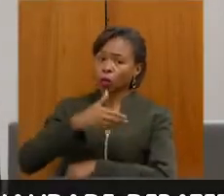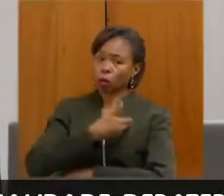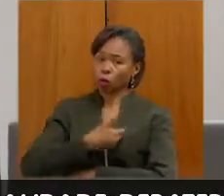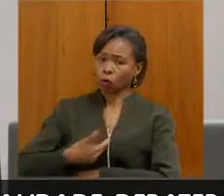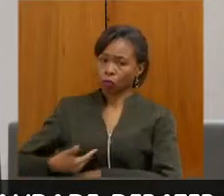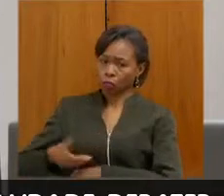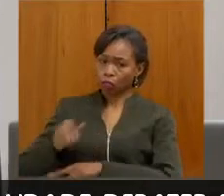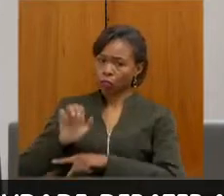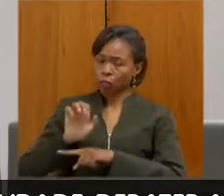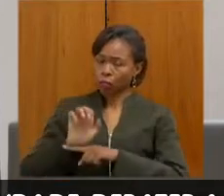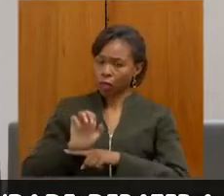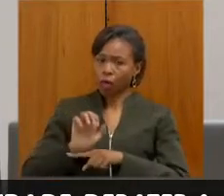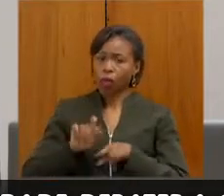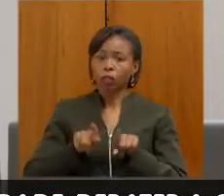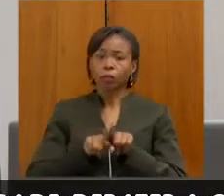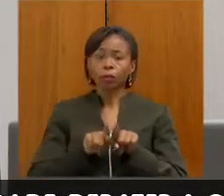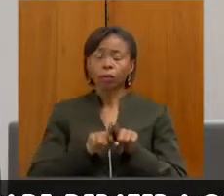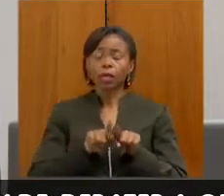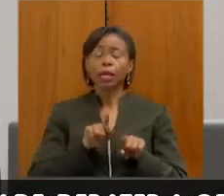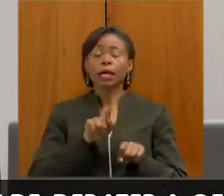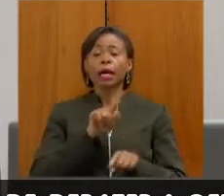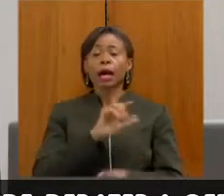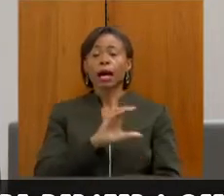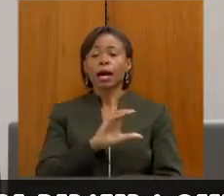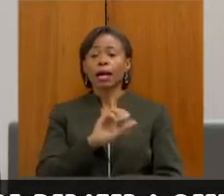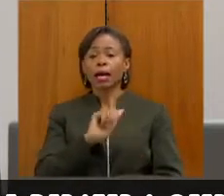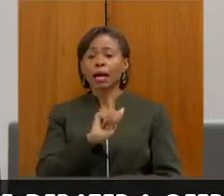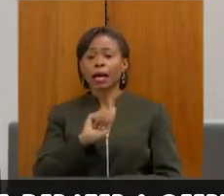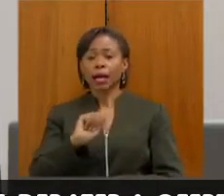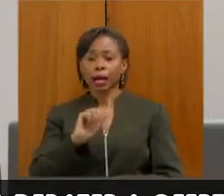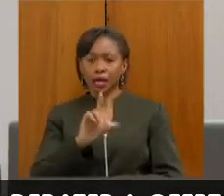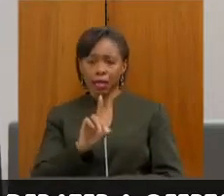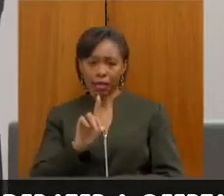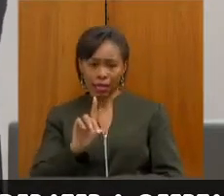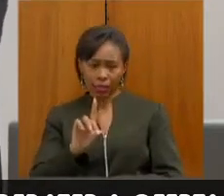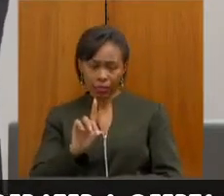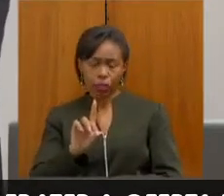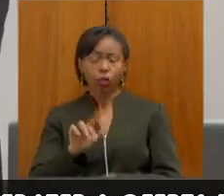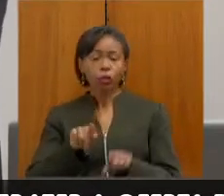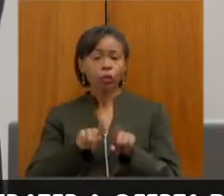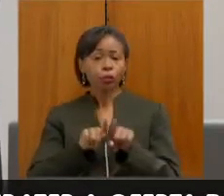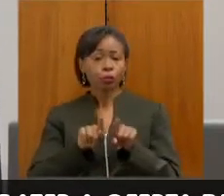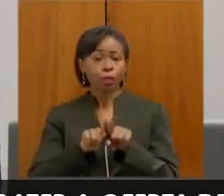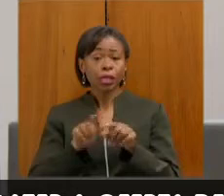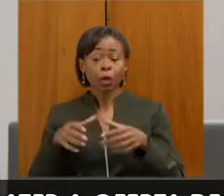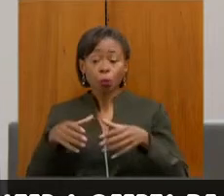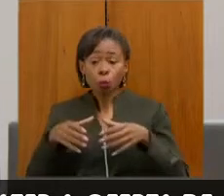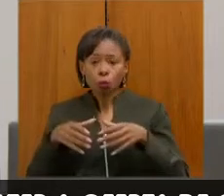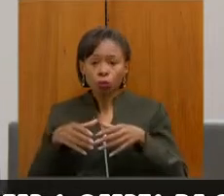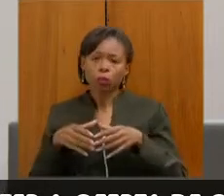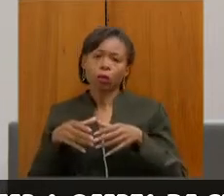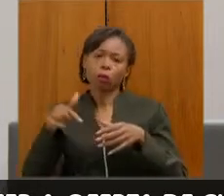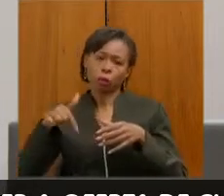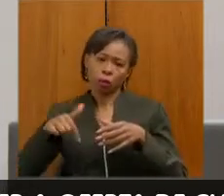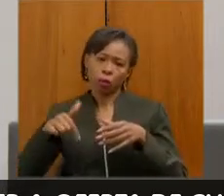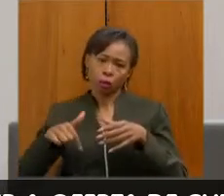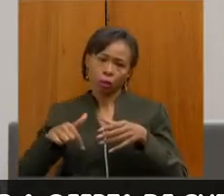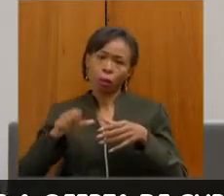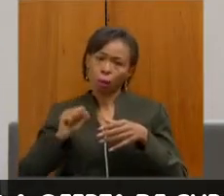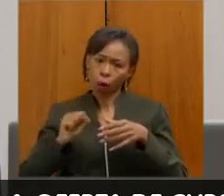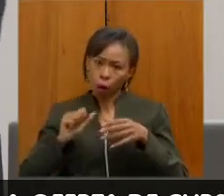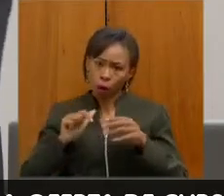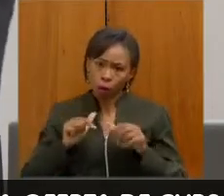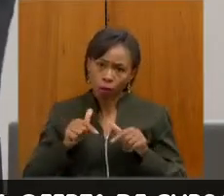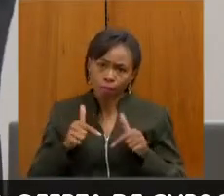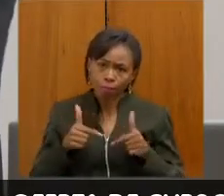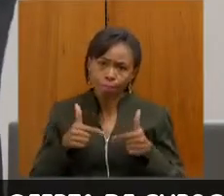também do CAAD, e que, através também da comissão, a gente possa intensificar o trabalho